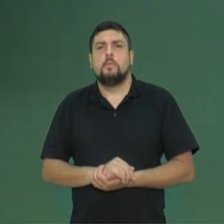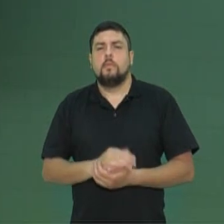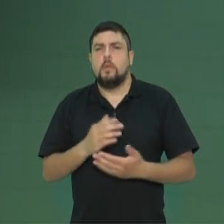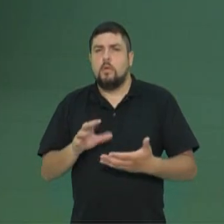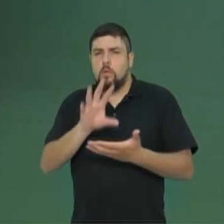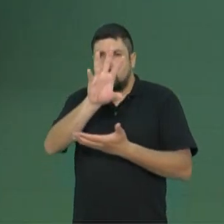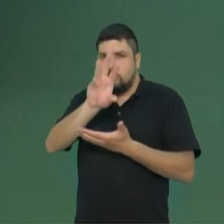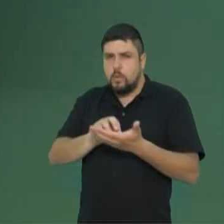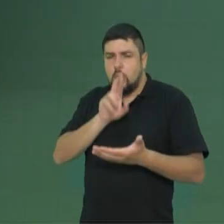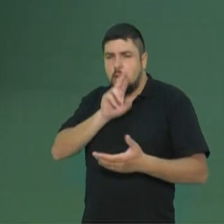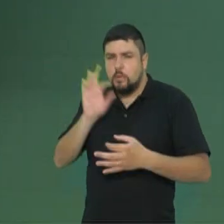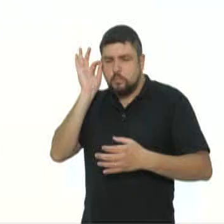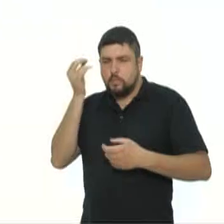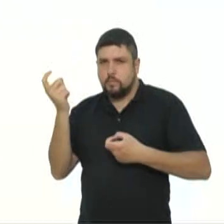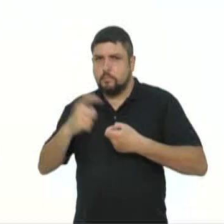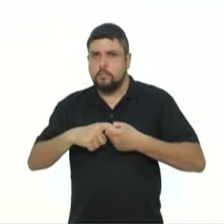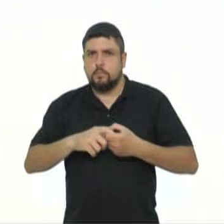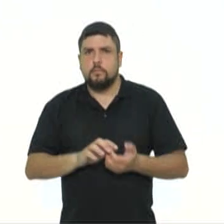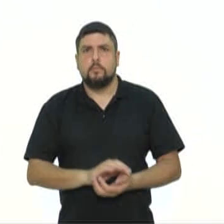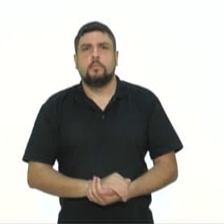anotar, vão responder e eu já venho.